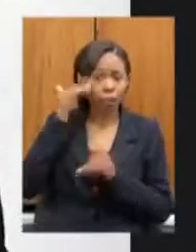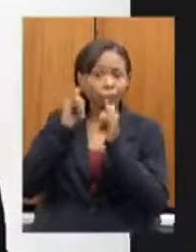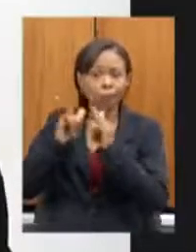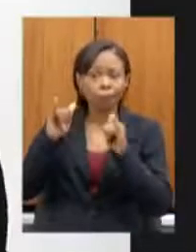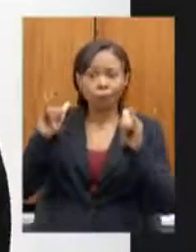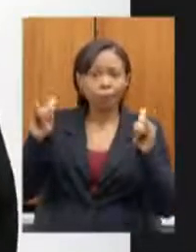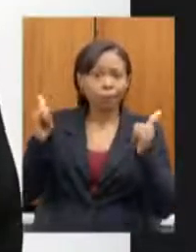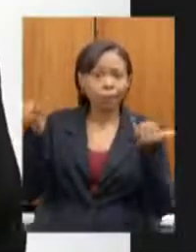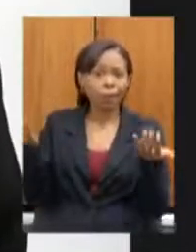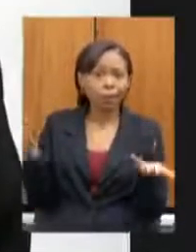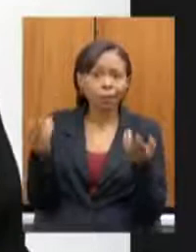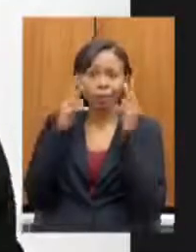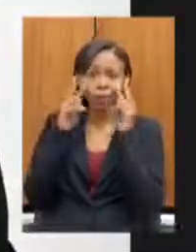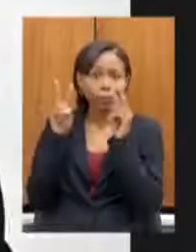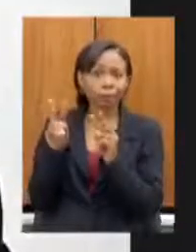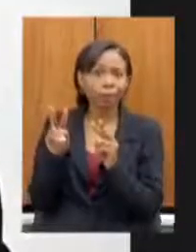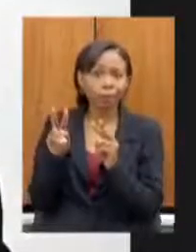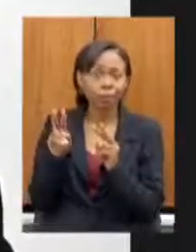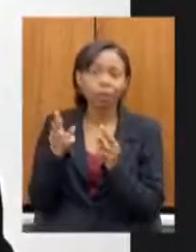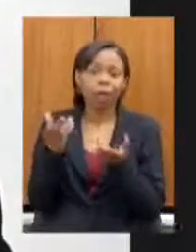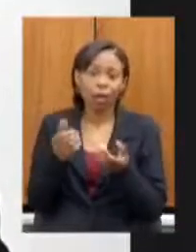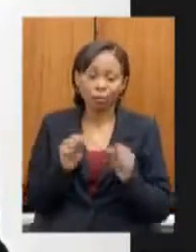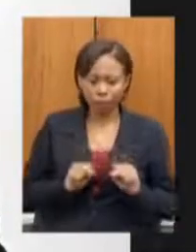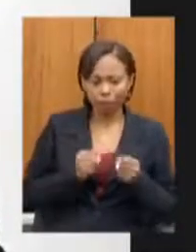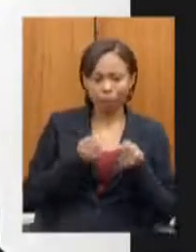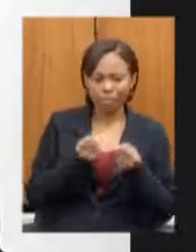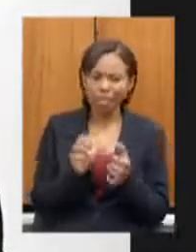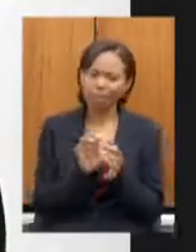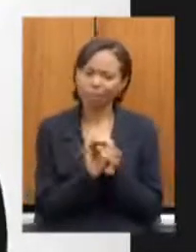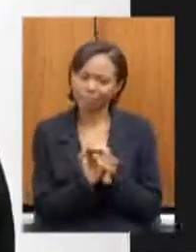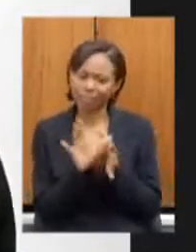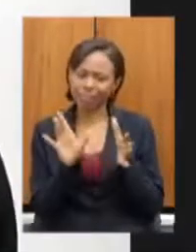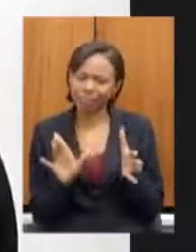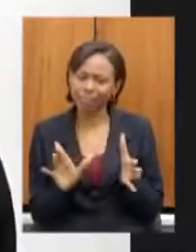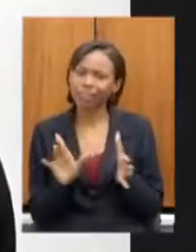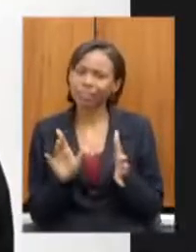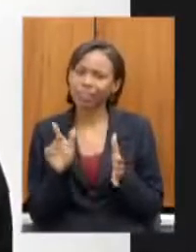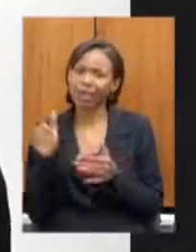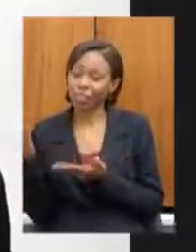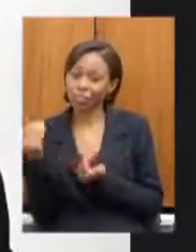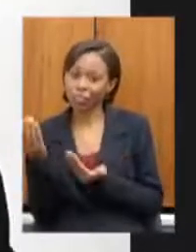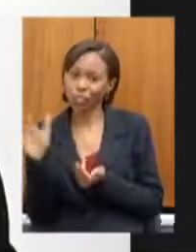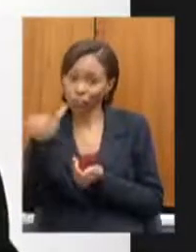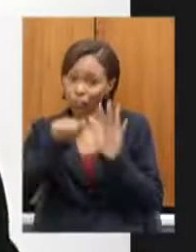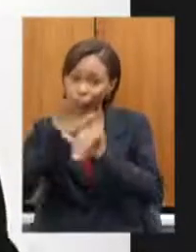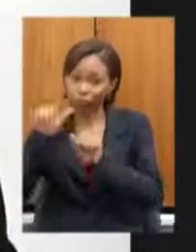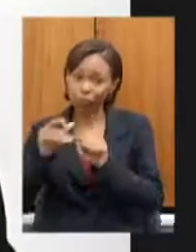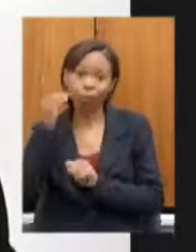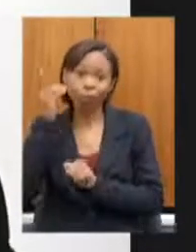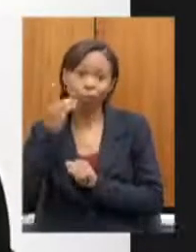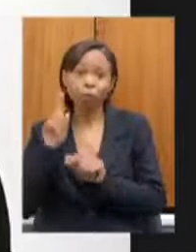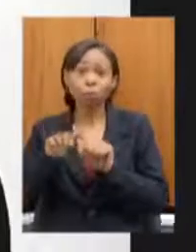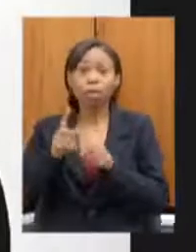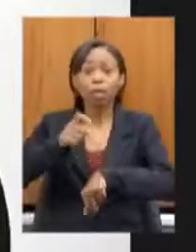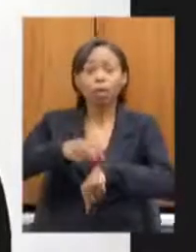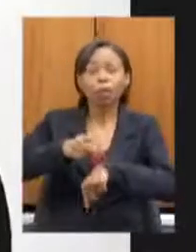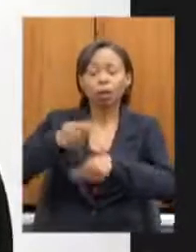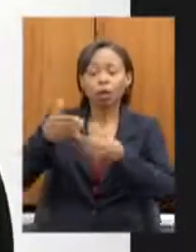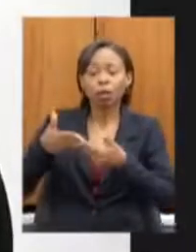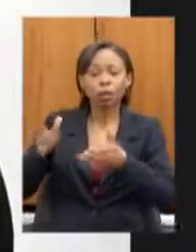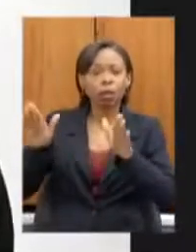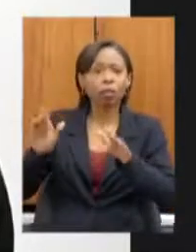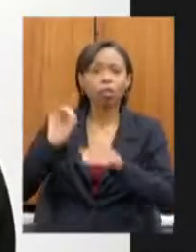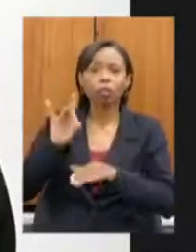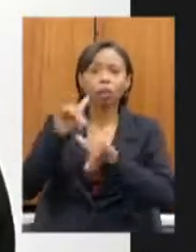na hora de defender a concessão os deputados é chamado da mesa na hora da inauguração a imprensa noticia